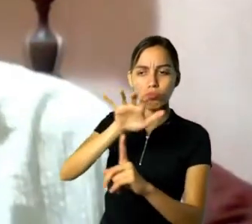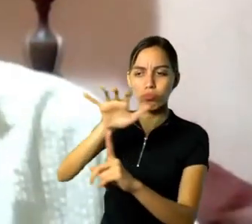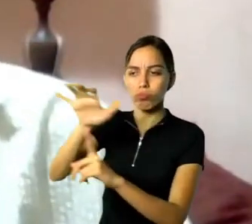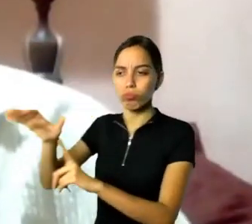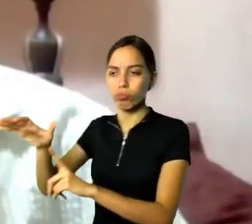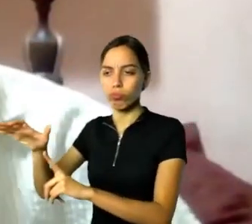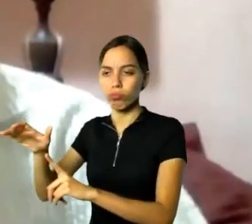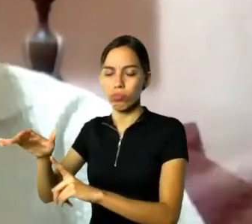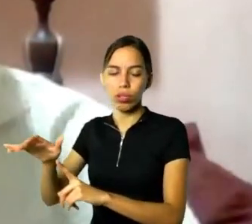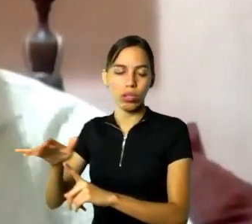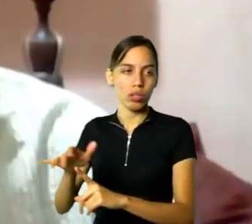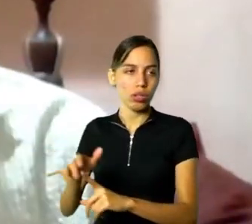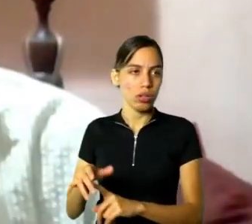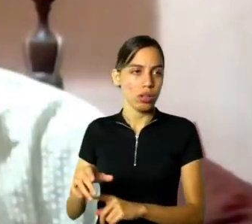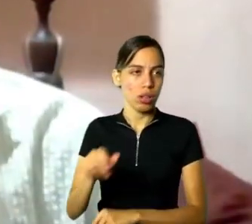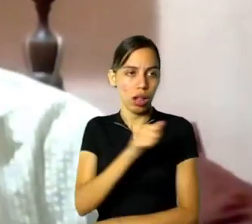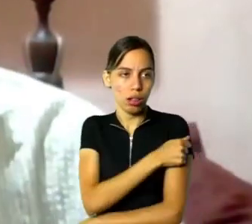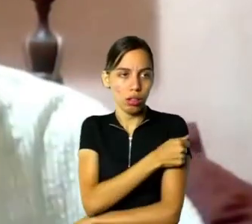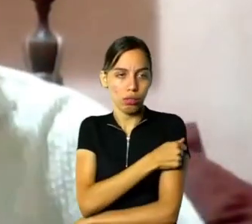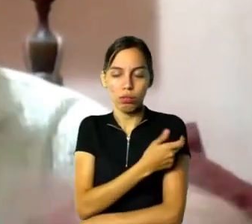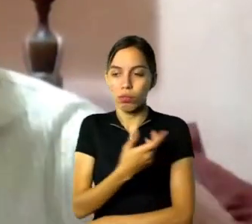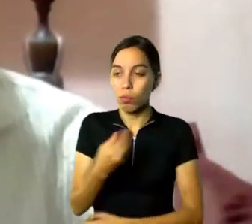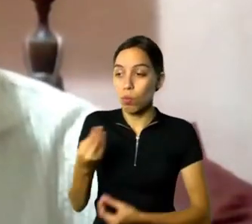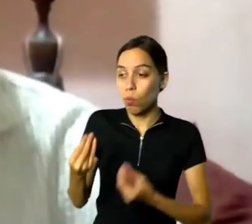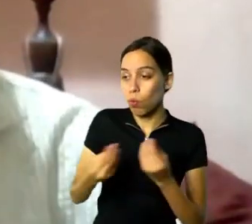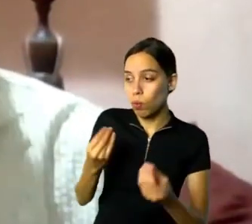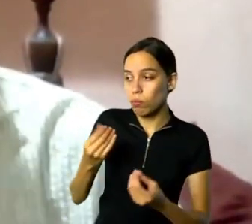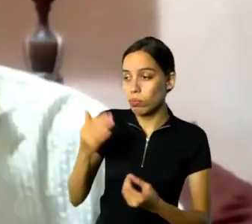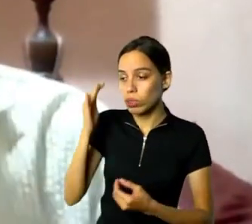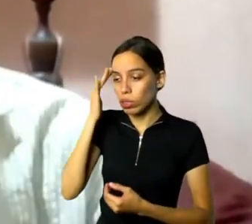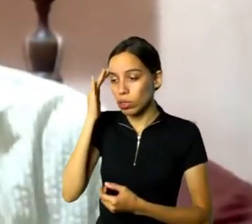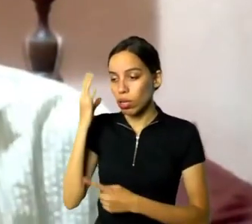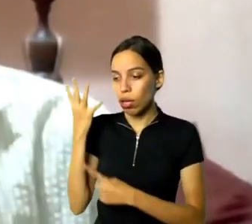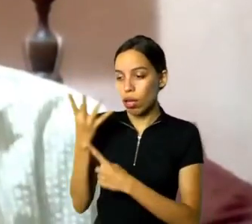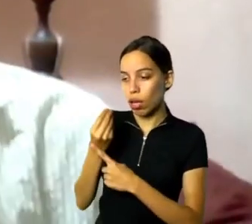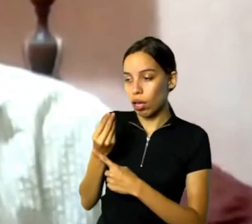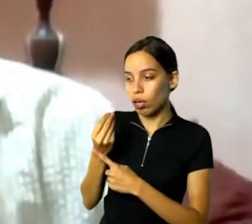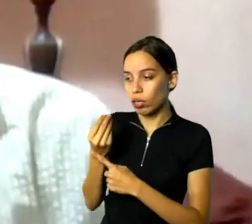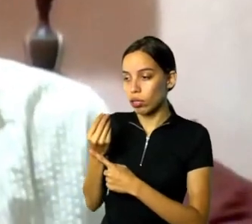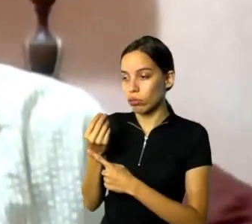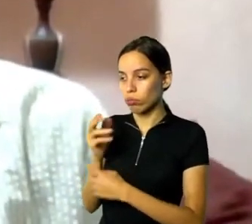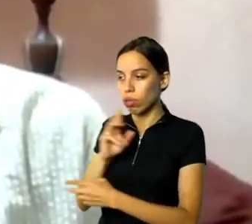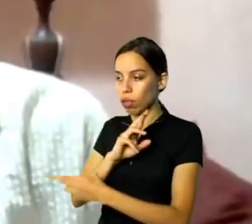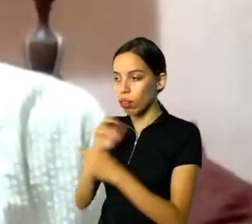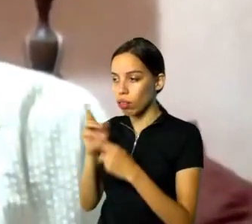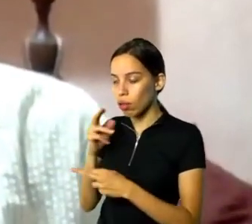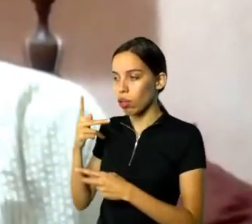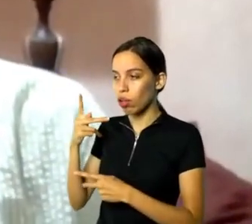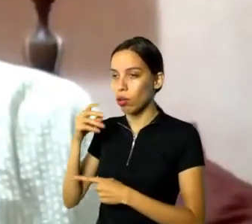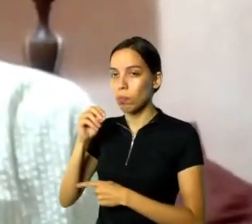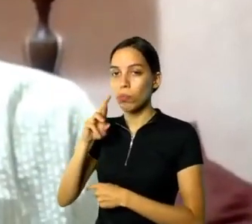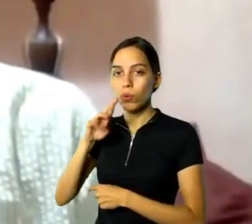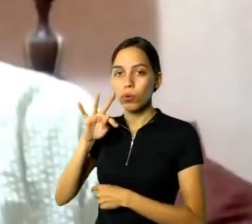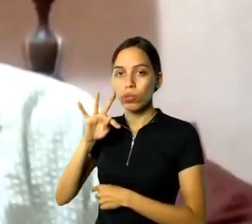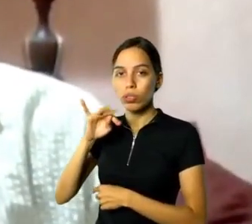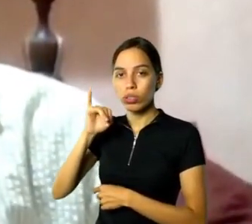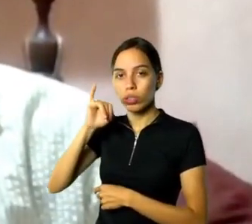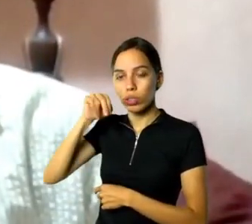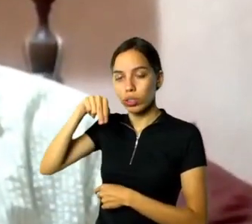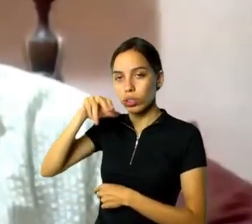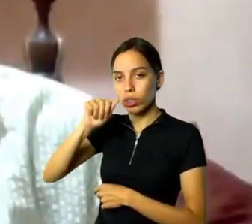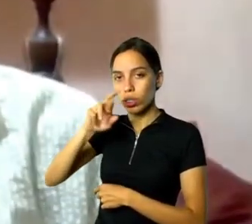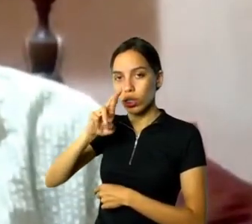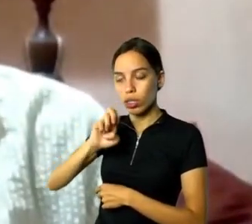com o outro, com outros artistas dele, com o Portinari, com o Drummond, a briga do pessoal contra o